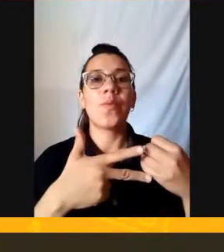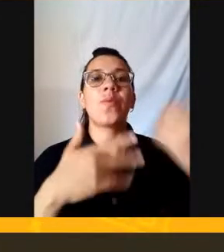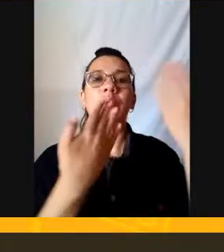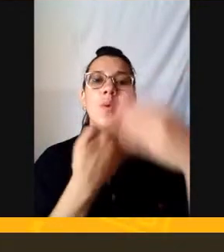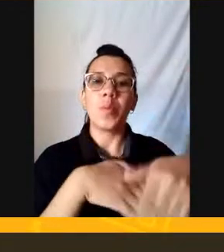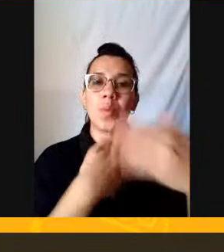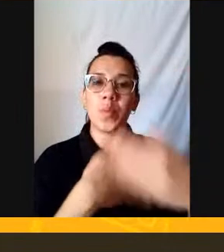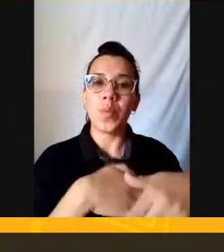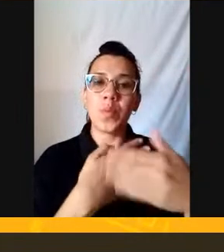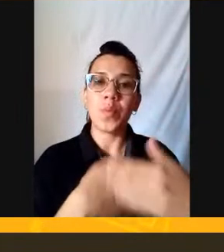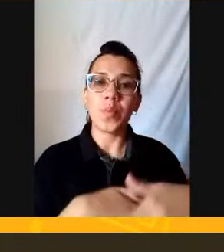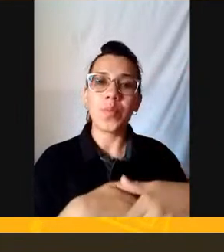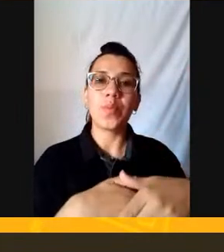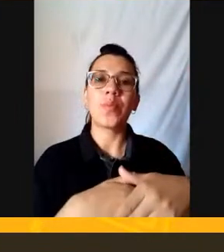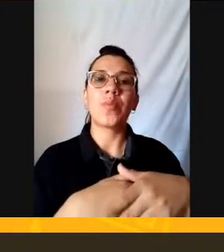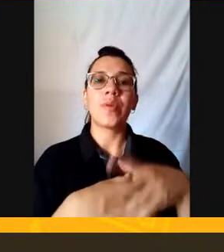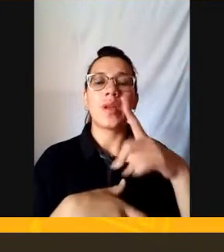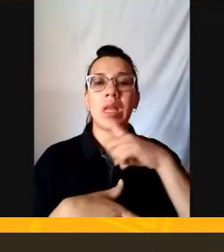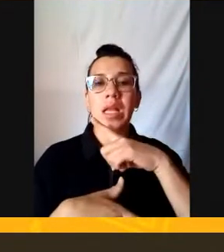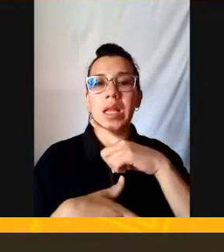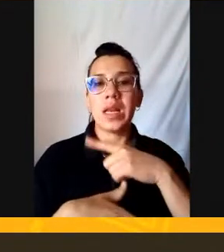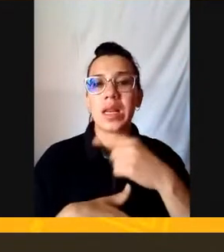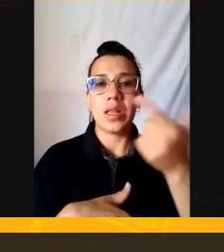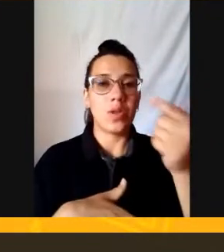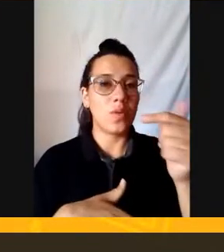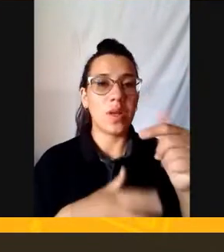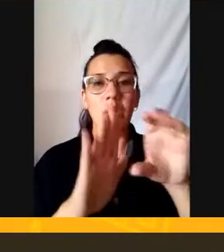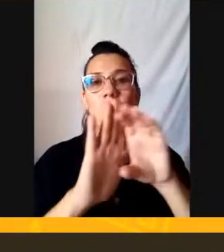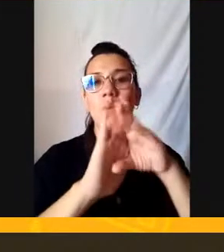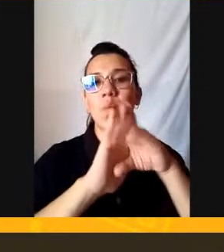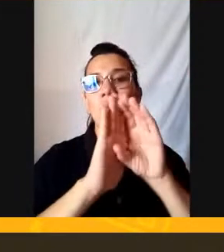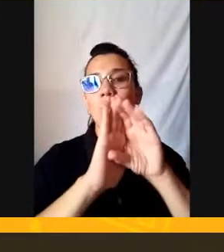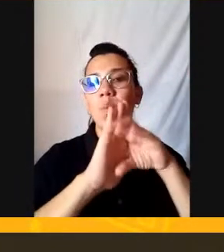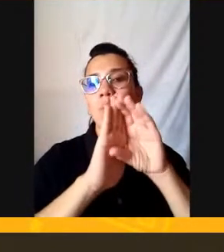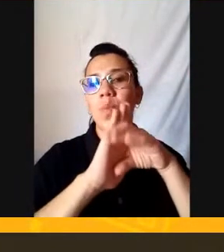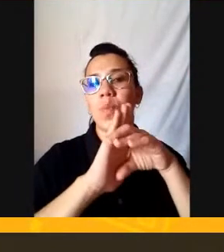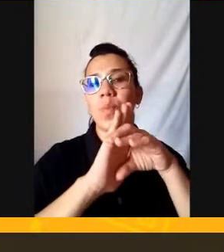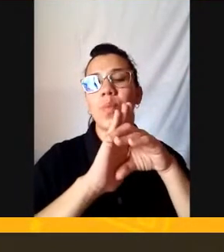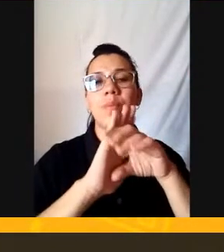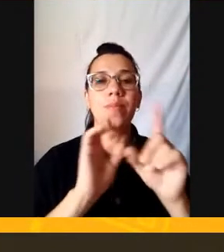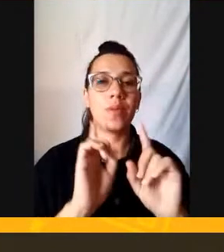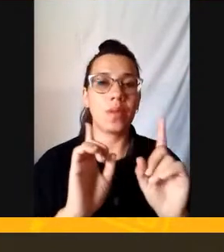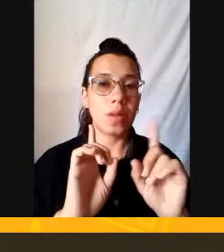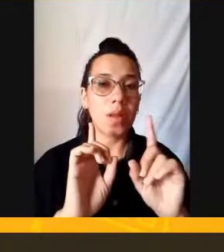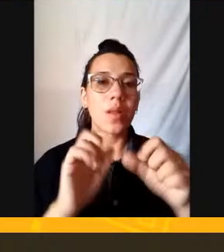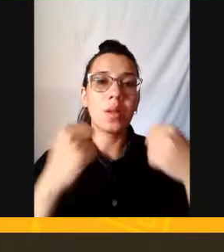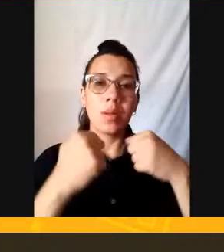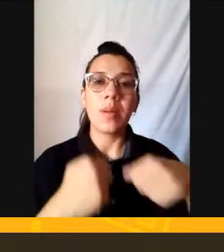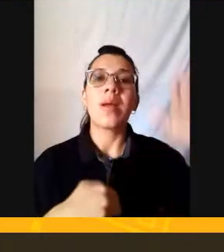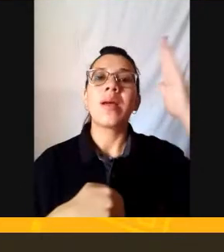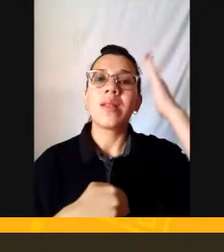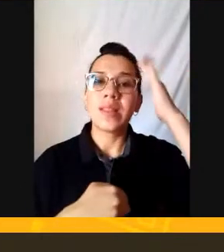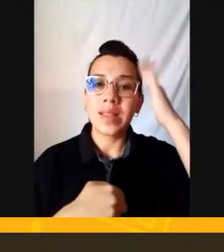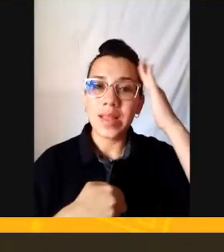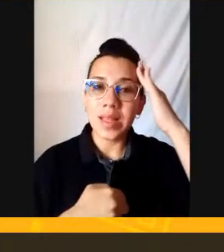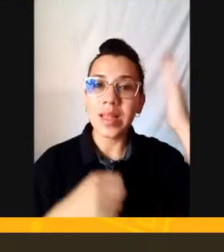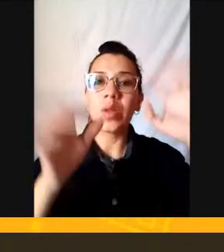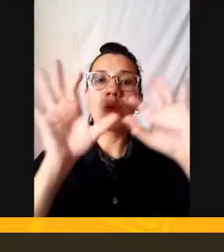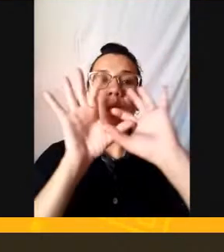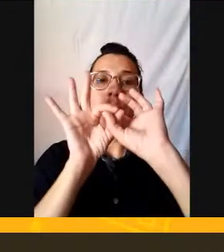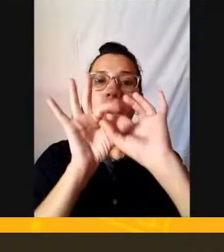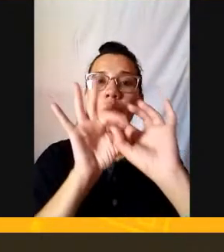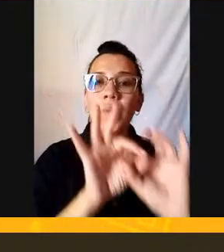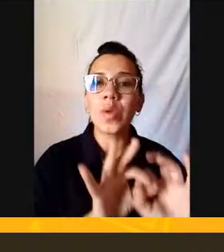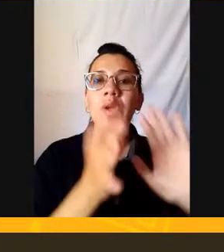Conceituação não O Enem trabalha Com questão De entendimento De interpretação O Enem